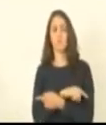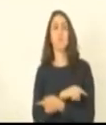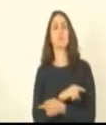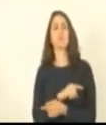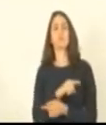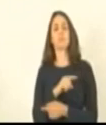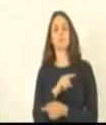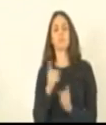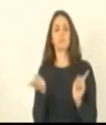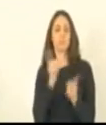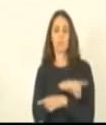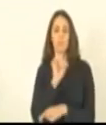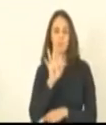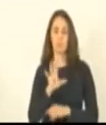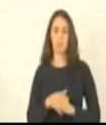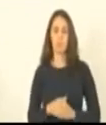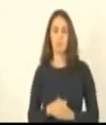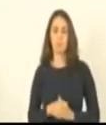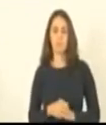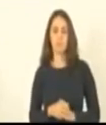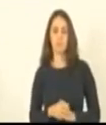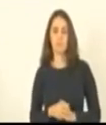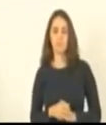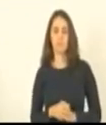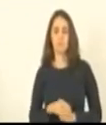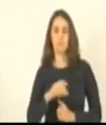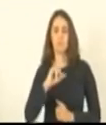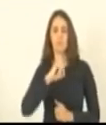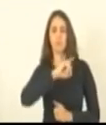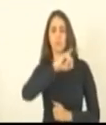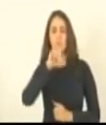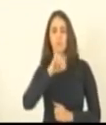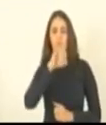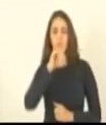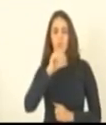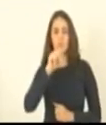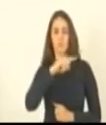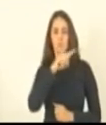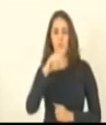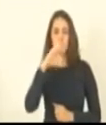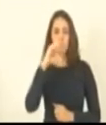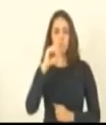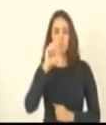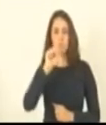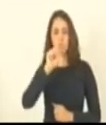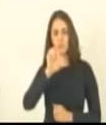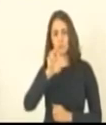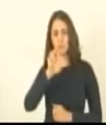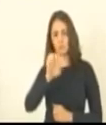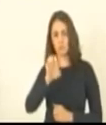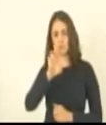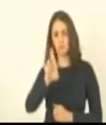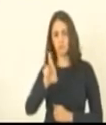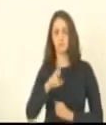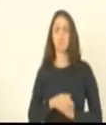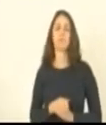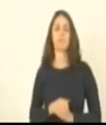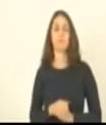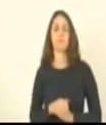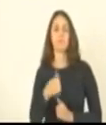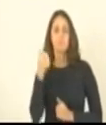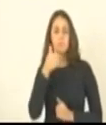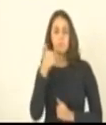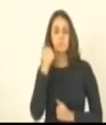o só fazer a troca e colocar quem João Cosa ok João Cosa como titular